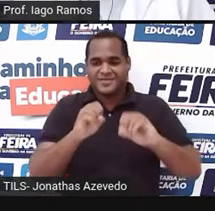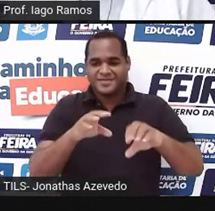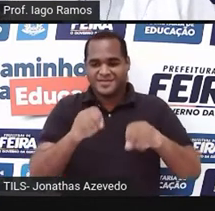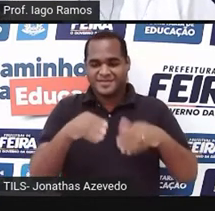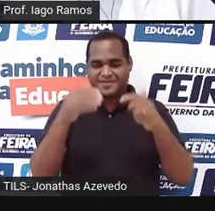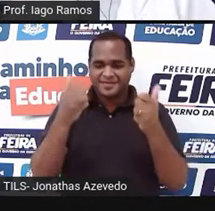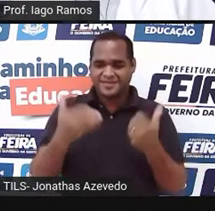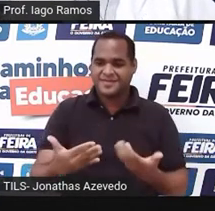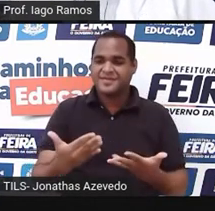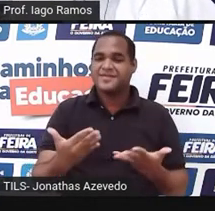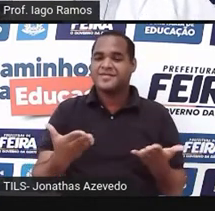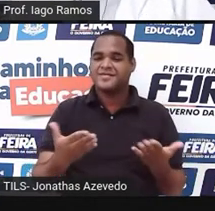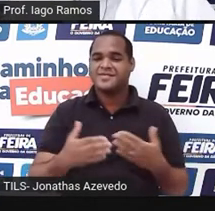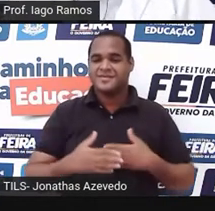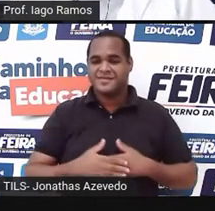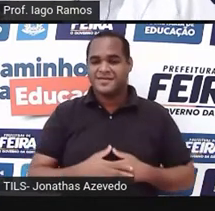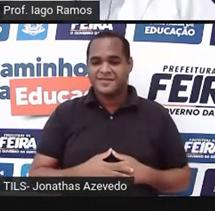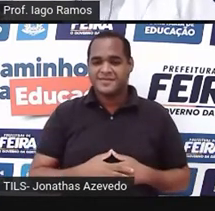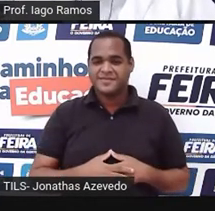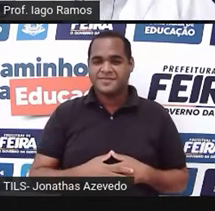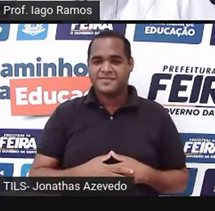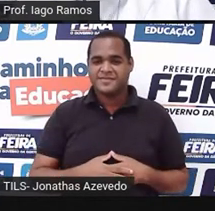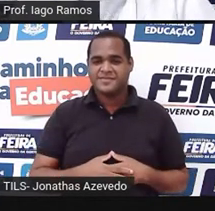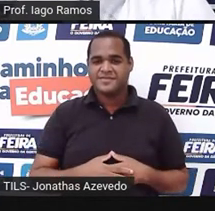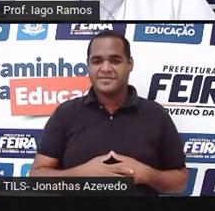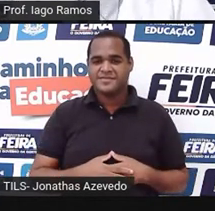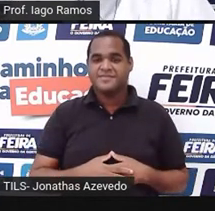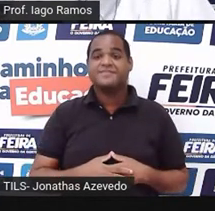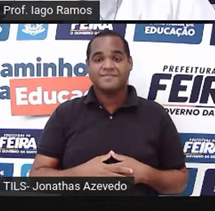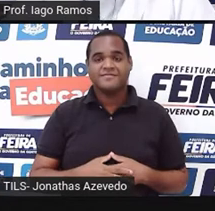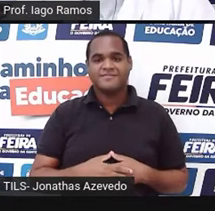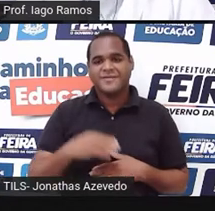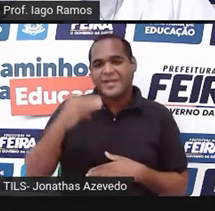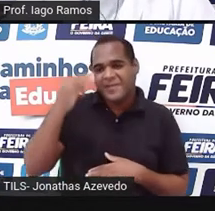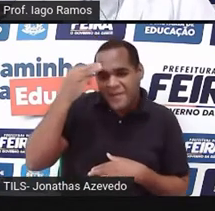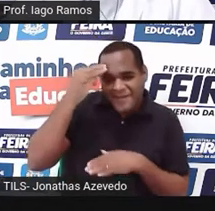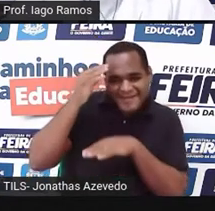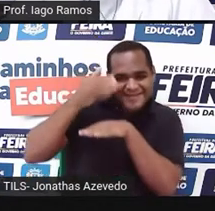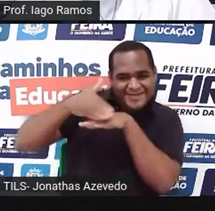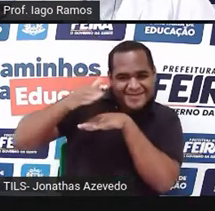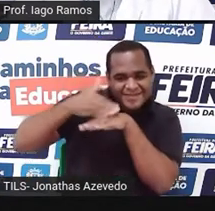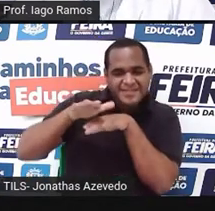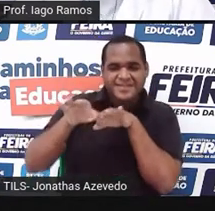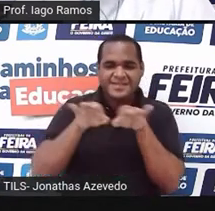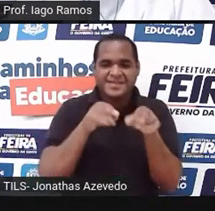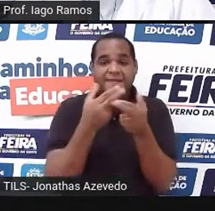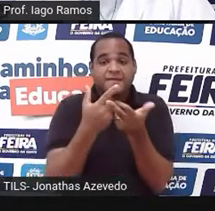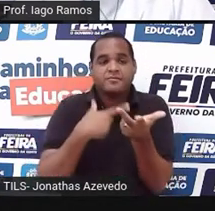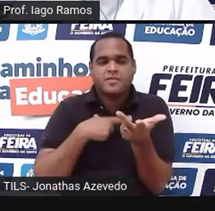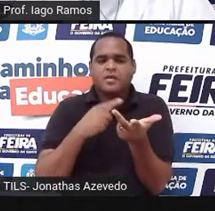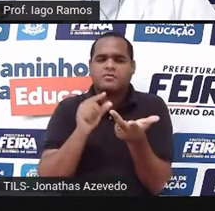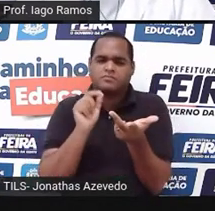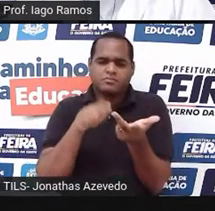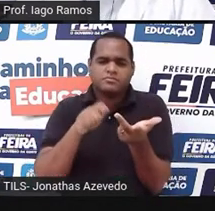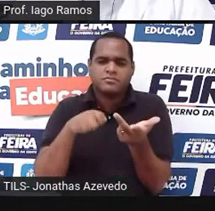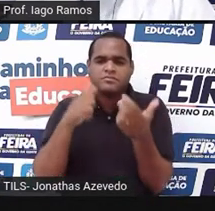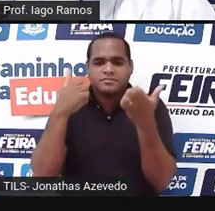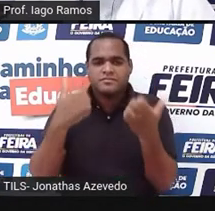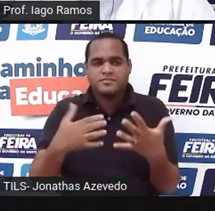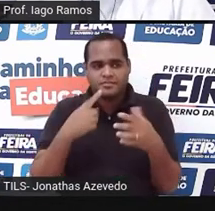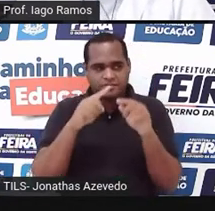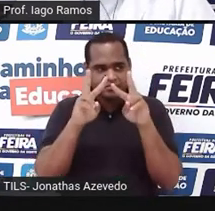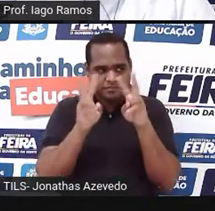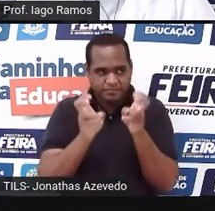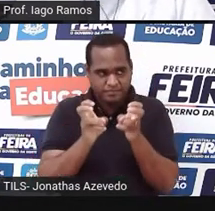Então, queria fazer aqui uns exercíciozinhos de memória, tá? Esses exercíciozinhos de memória são exercícios mesmo sobre o